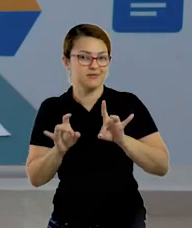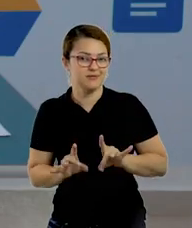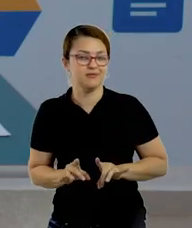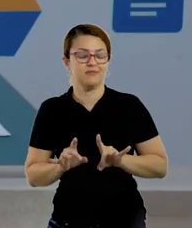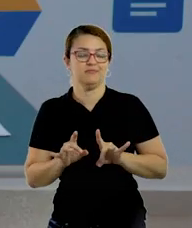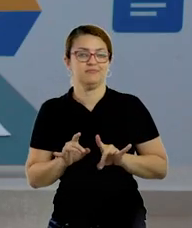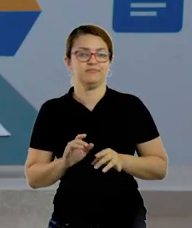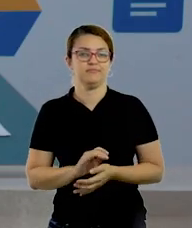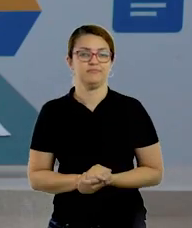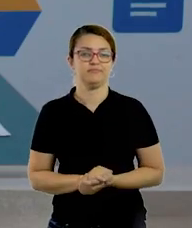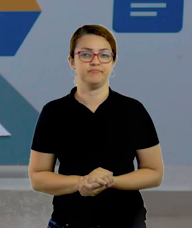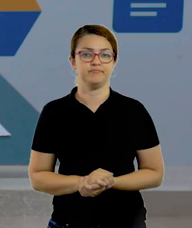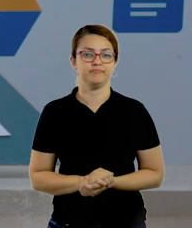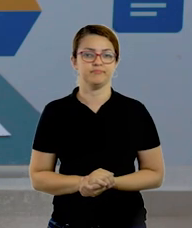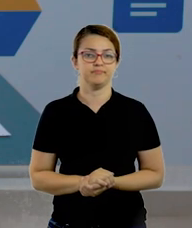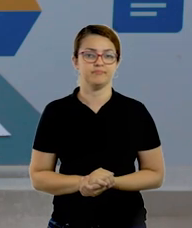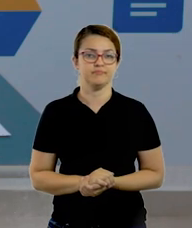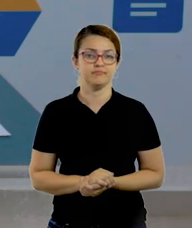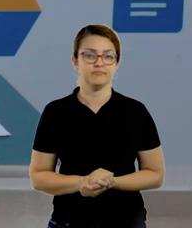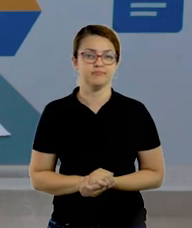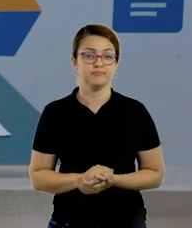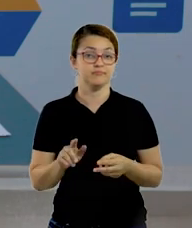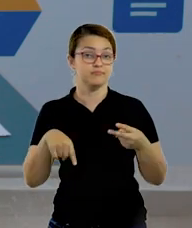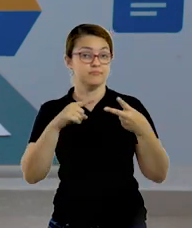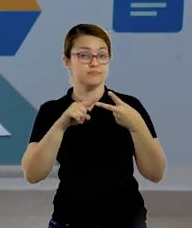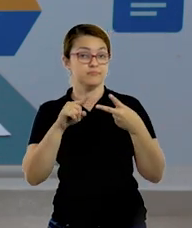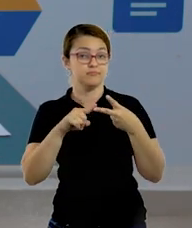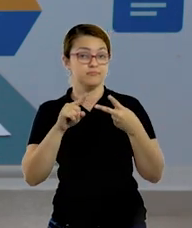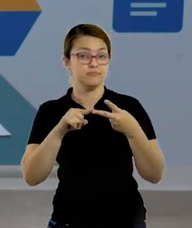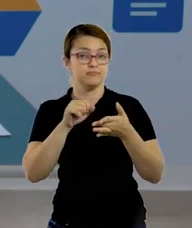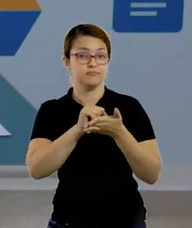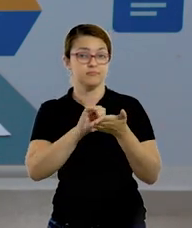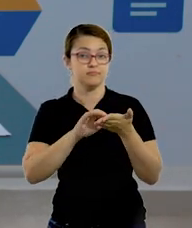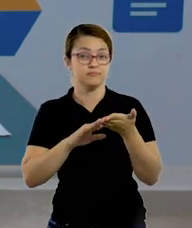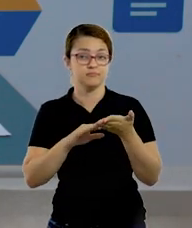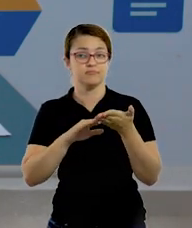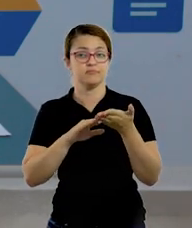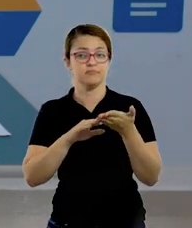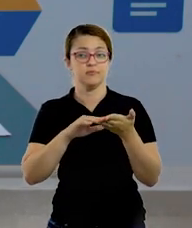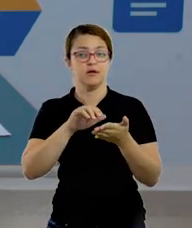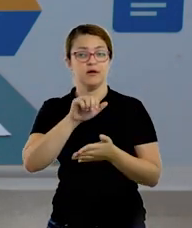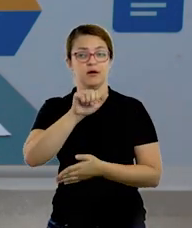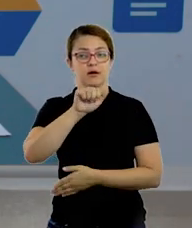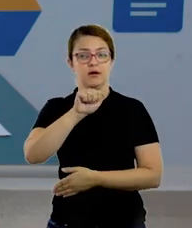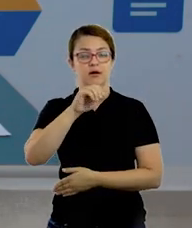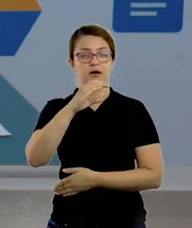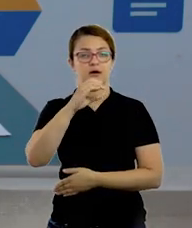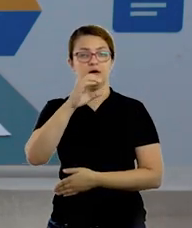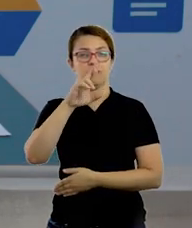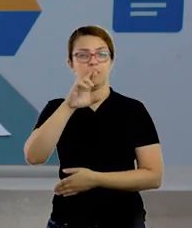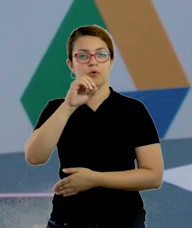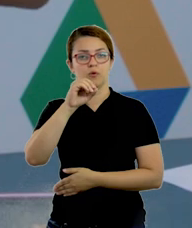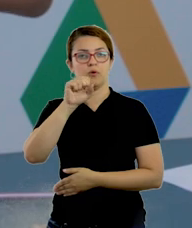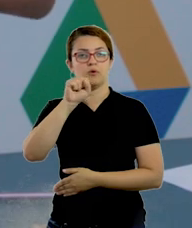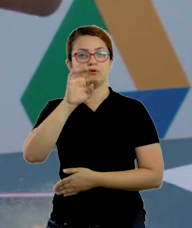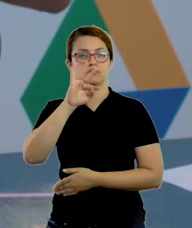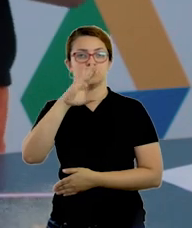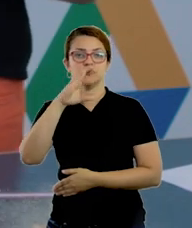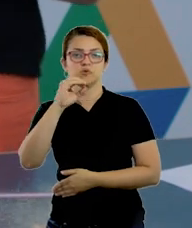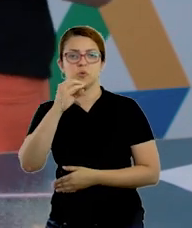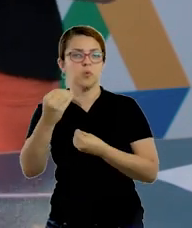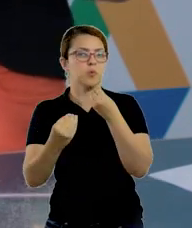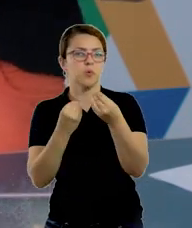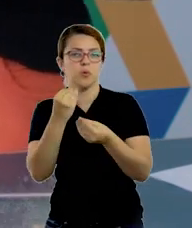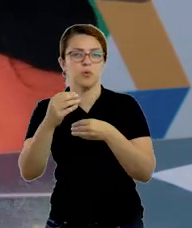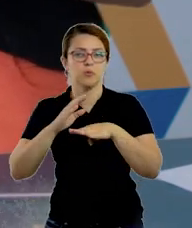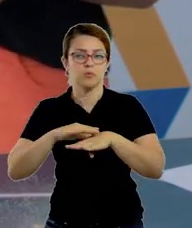Bem, a atividade número 2, ela fala para fazer um acróstico. Aqui no Como Realizar, ele explica o que é um acróstico e como a gente faz ele. Então, eu vou ler